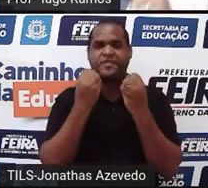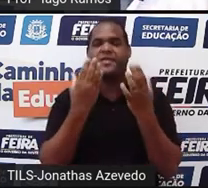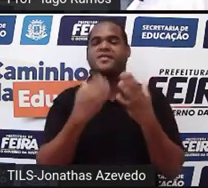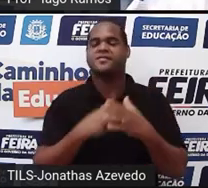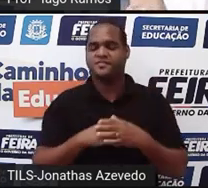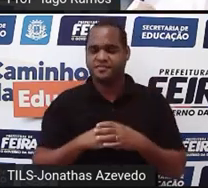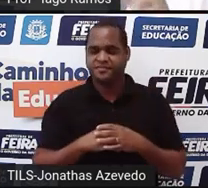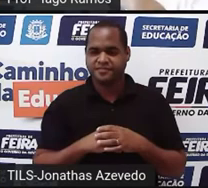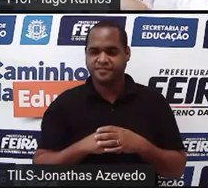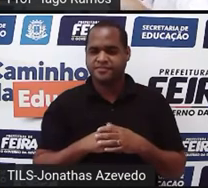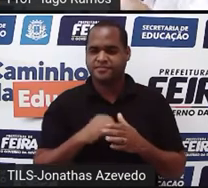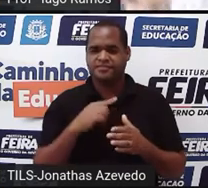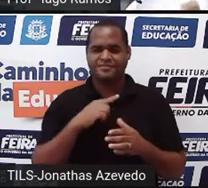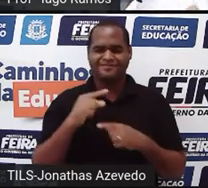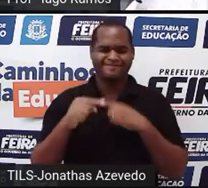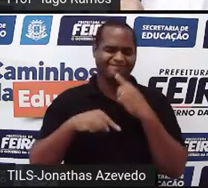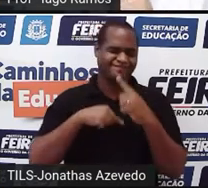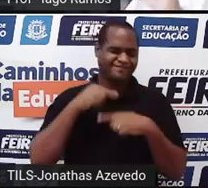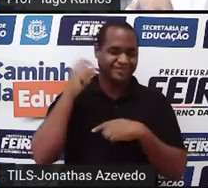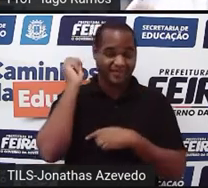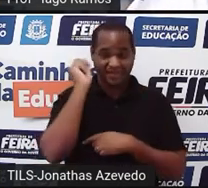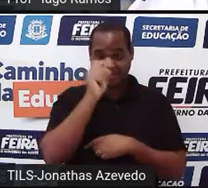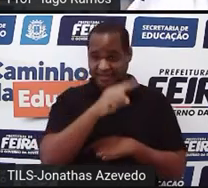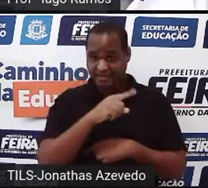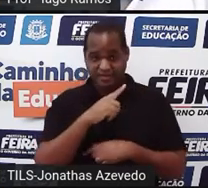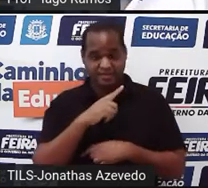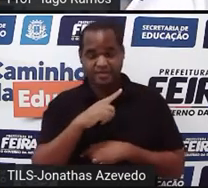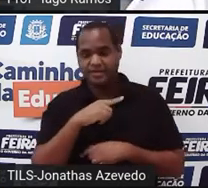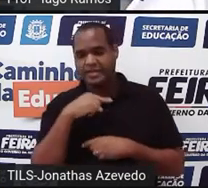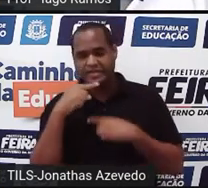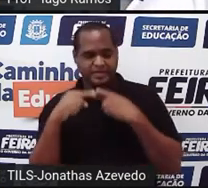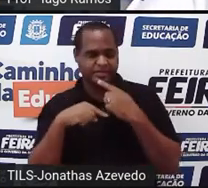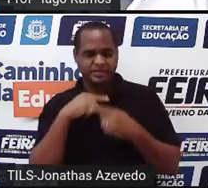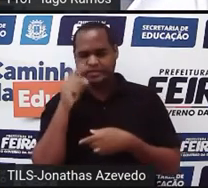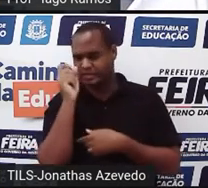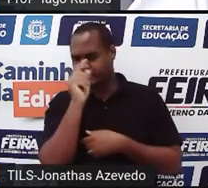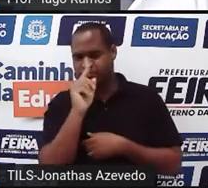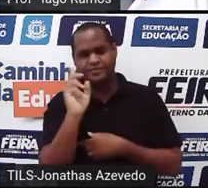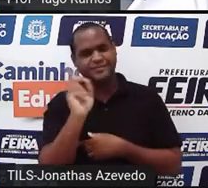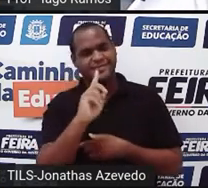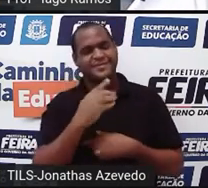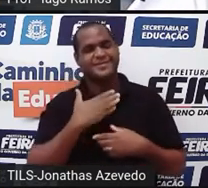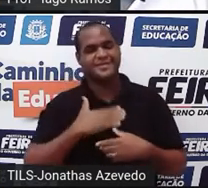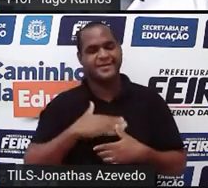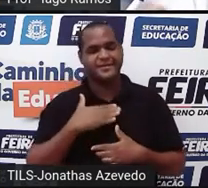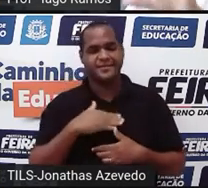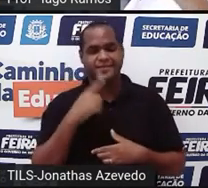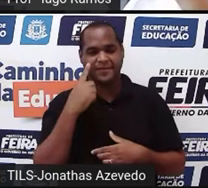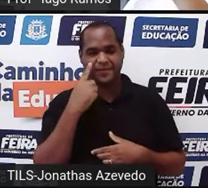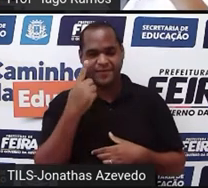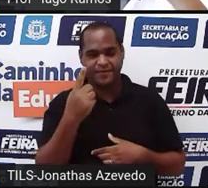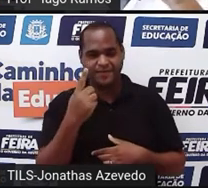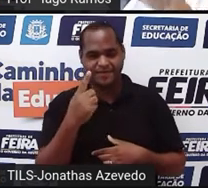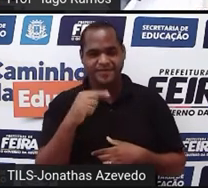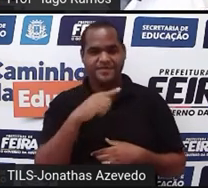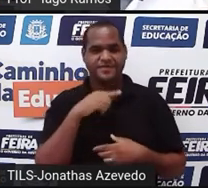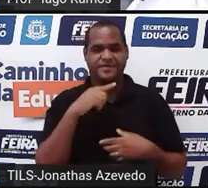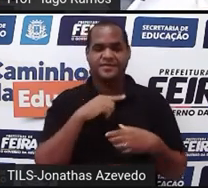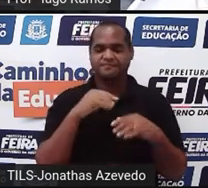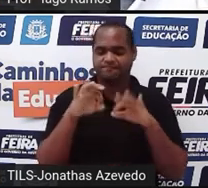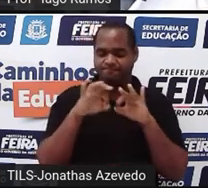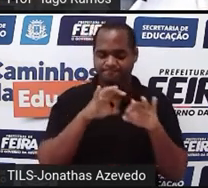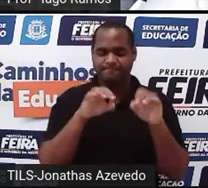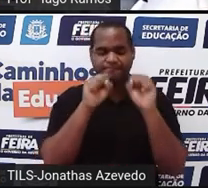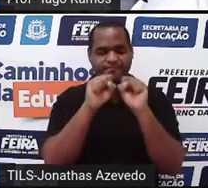Para não ficar nem o minimozinho de dúvida. Ok? Então, vamos lá. Olha só, montei o sistema ali.